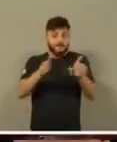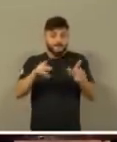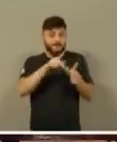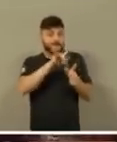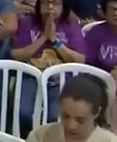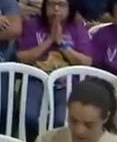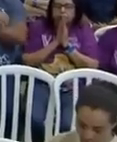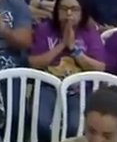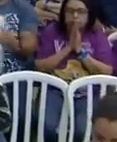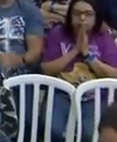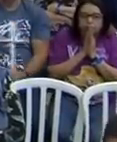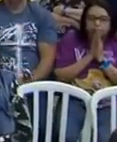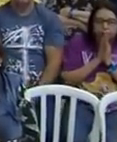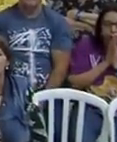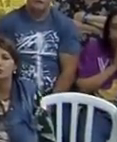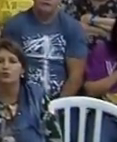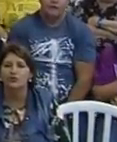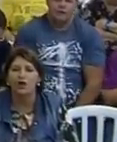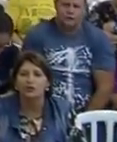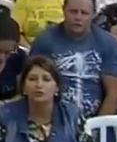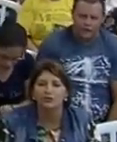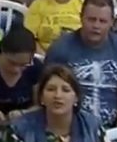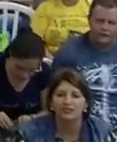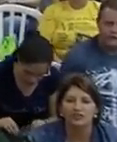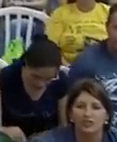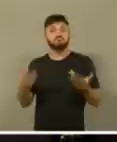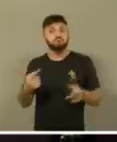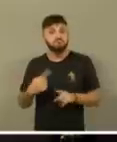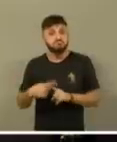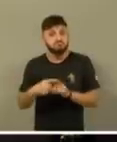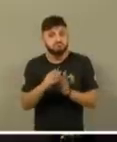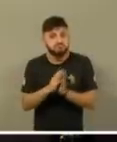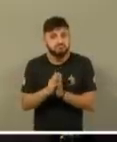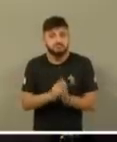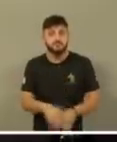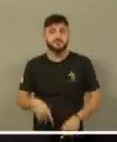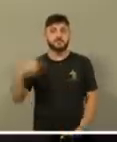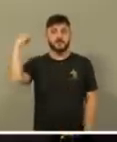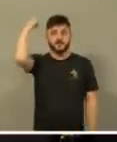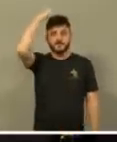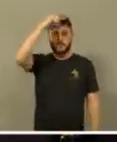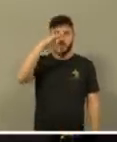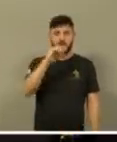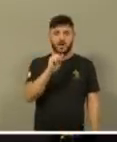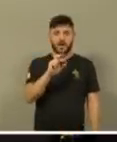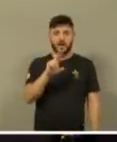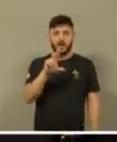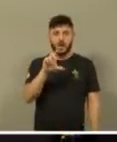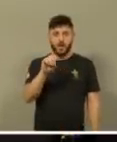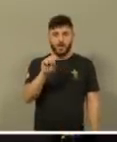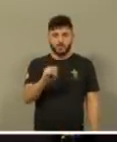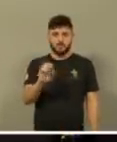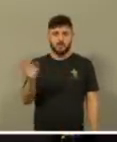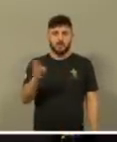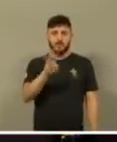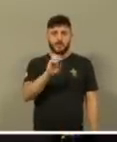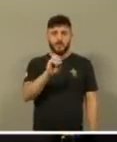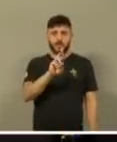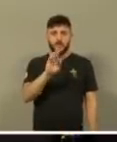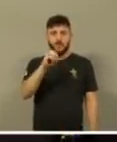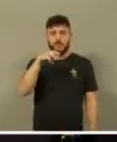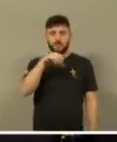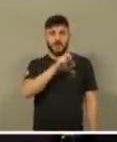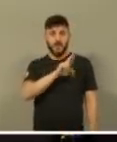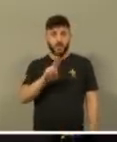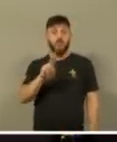Filhas, porquê rezar? São Carlos Borromeu vai nos ensinar assim, olha preste atenção,